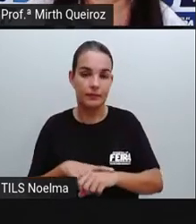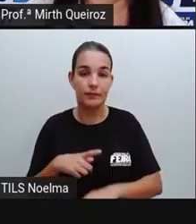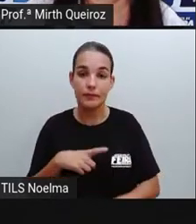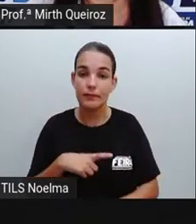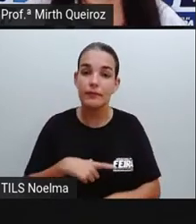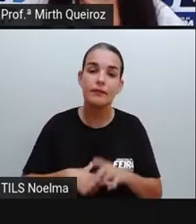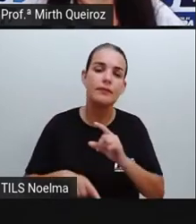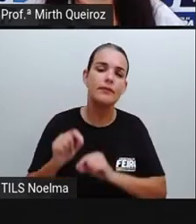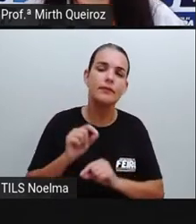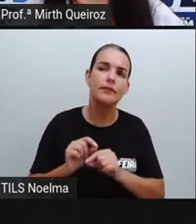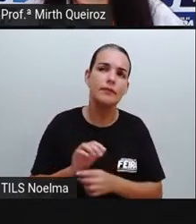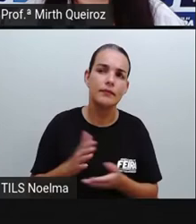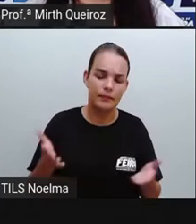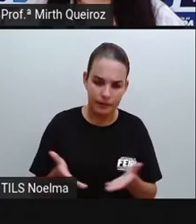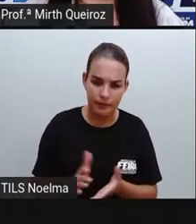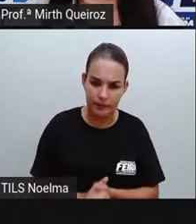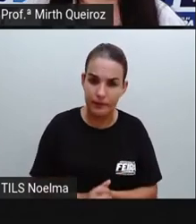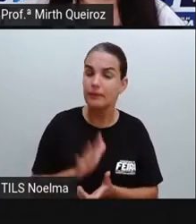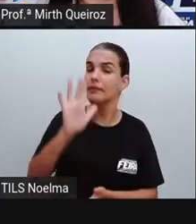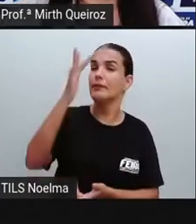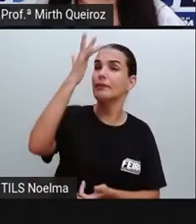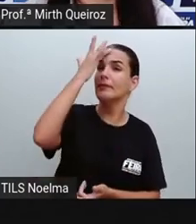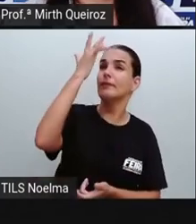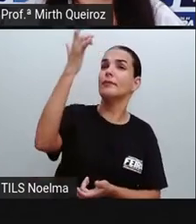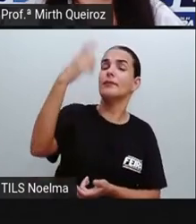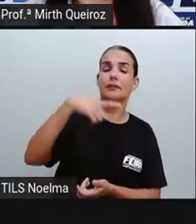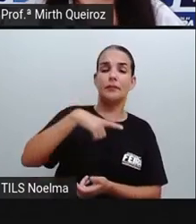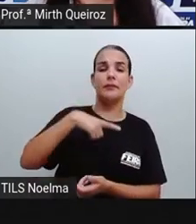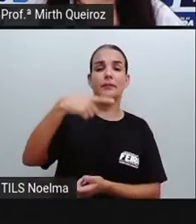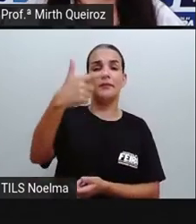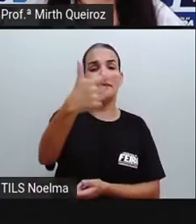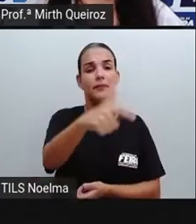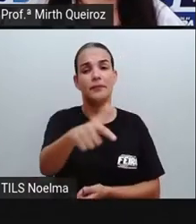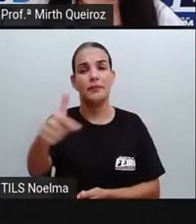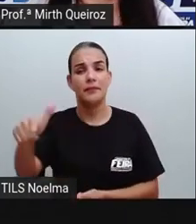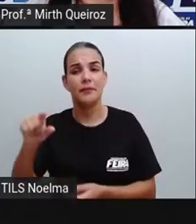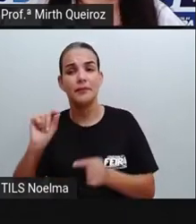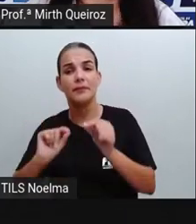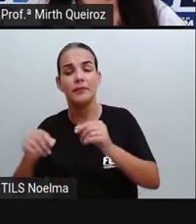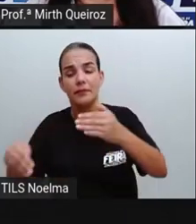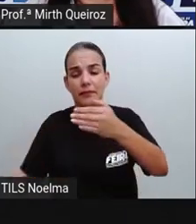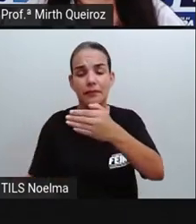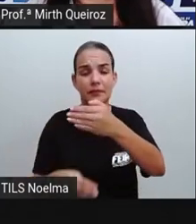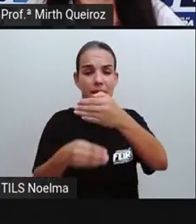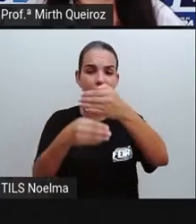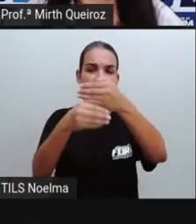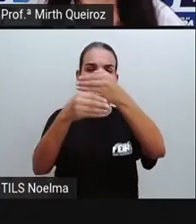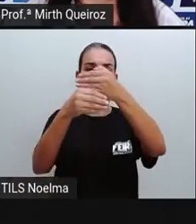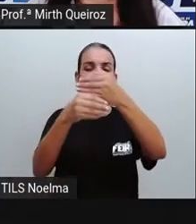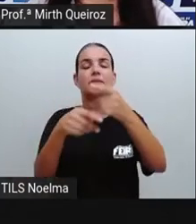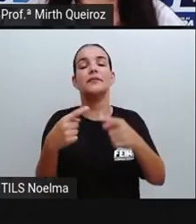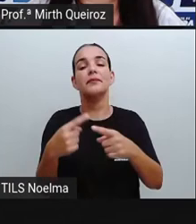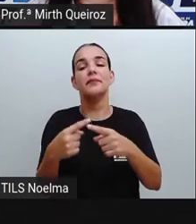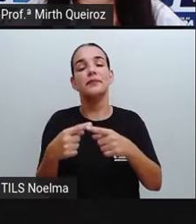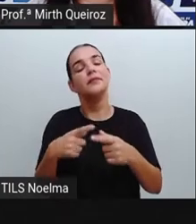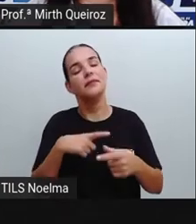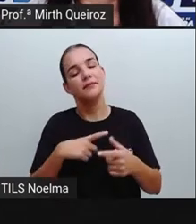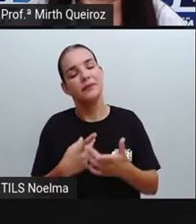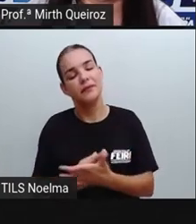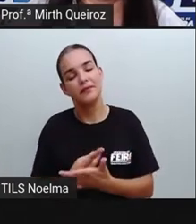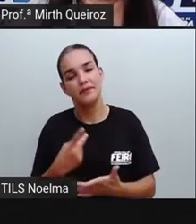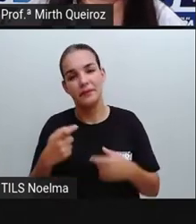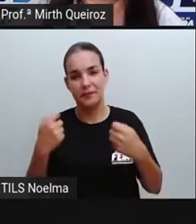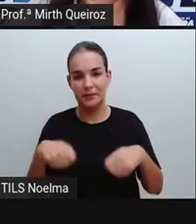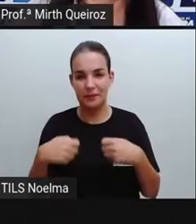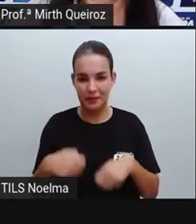de hoje e amanhã nós podemos ter outros tipos de gêneros textuais para poder acrescentar aí, devido à necessidade que pode